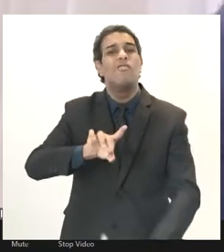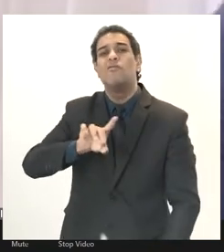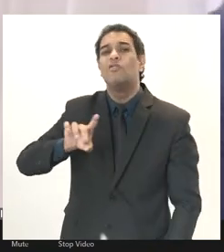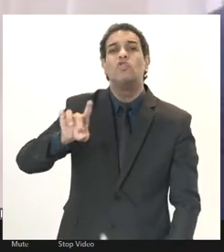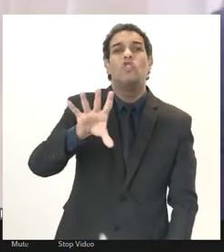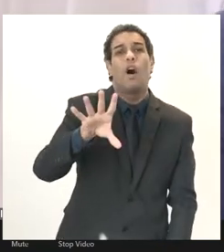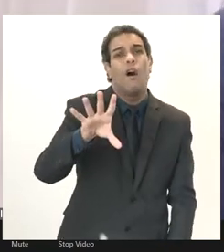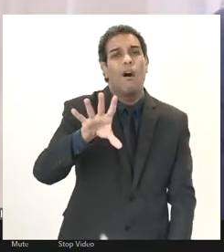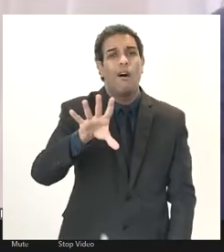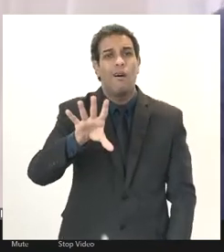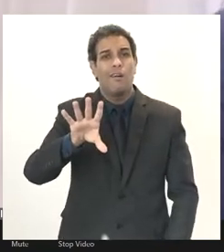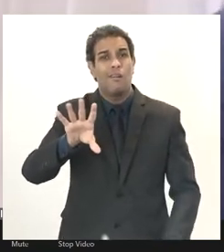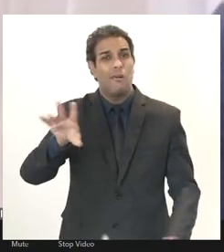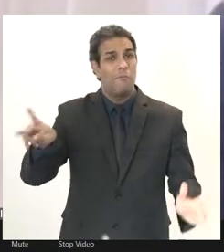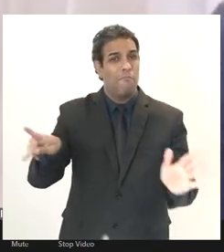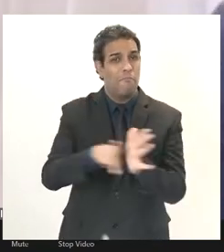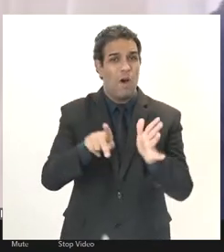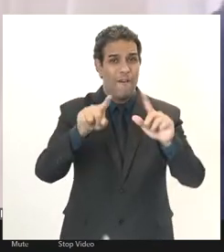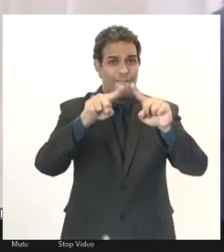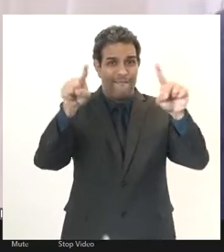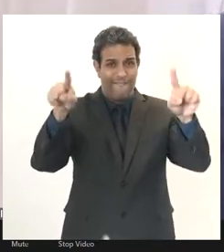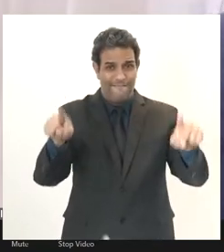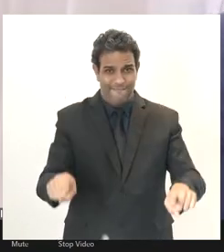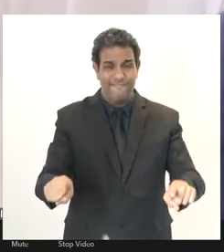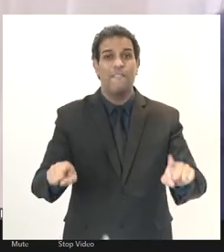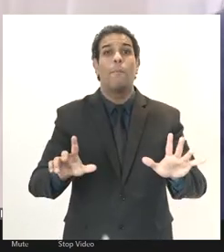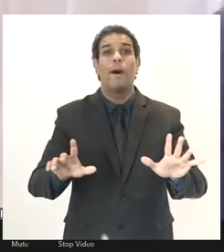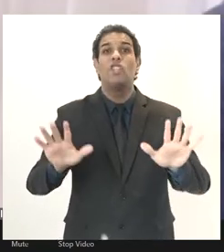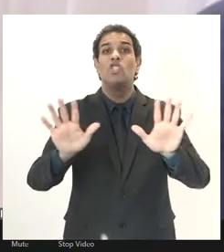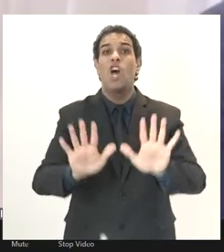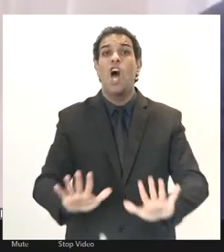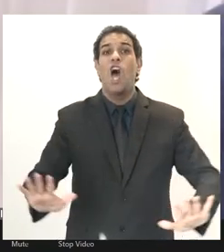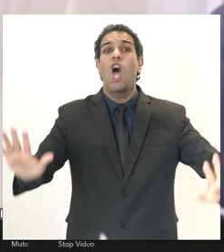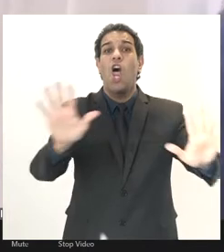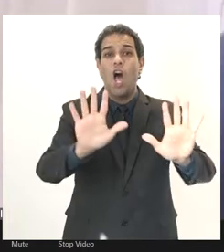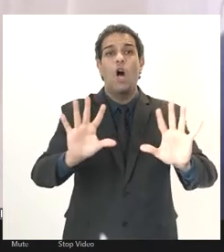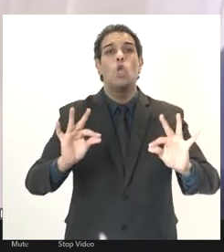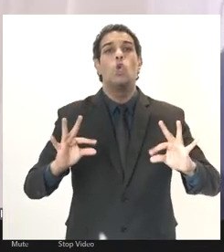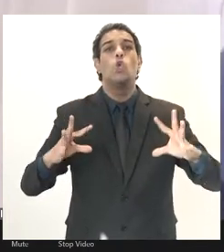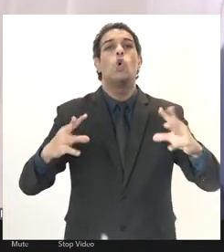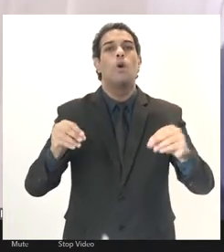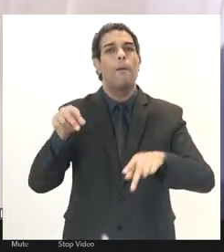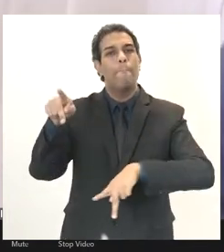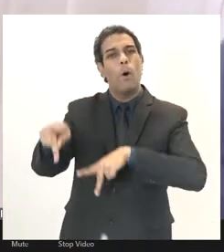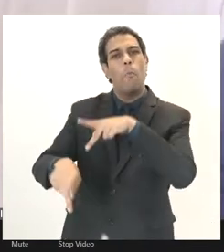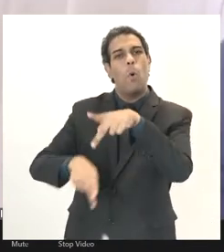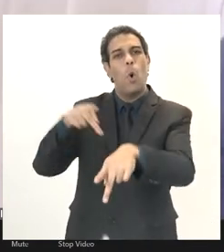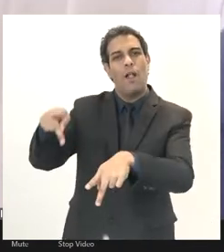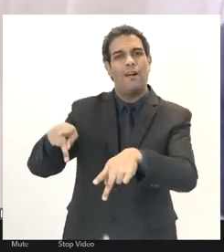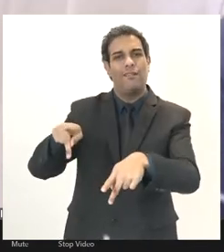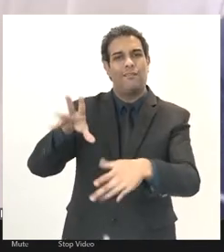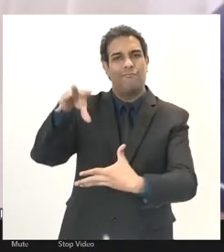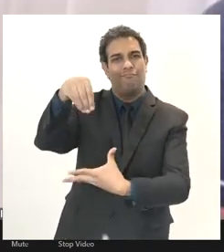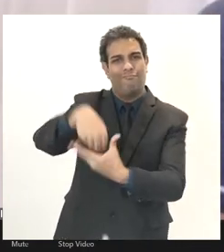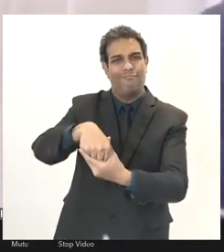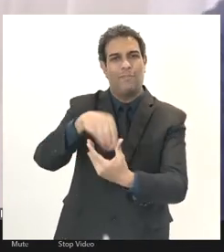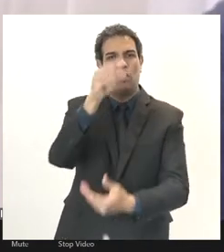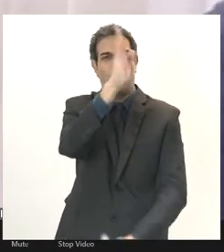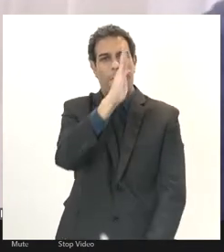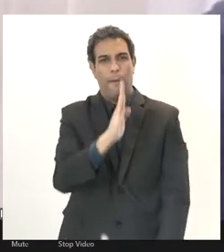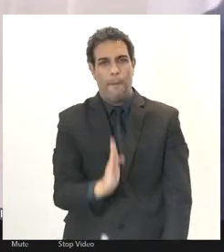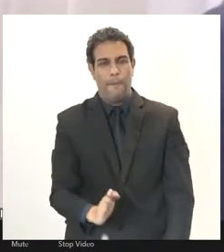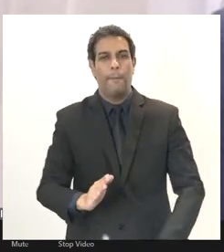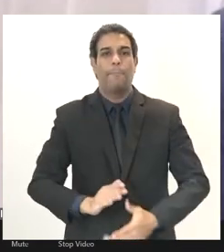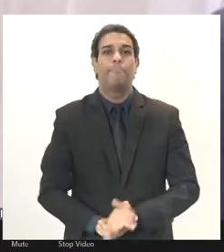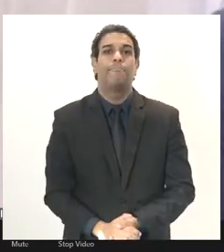somente a servidores públicos mas de um modo geral a toda a população então a